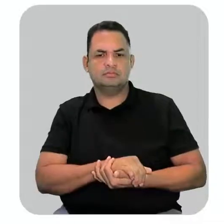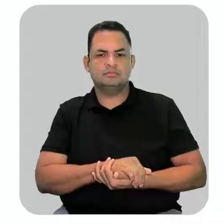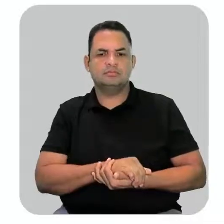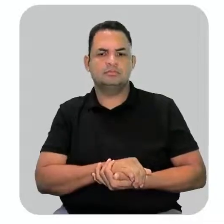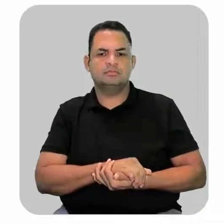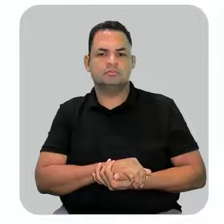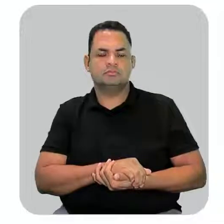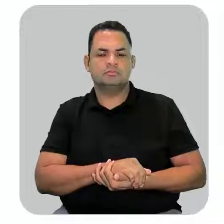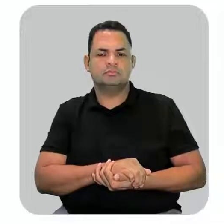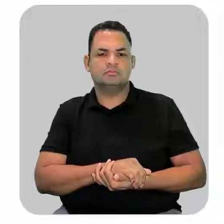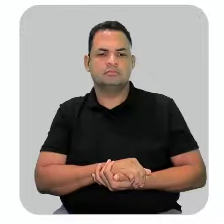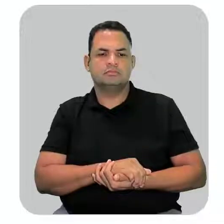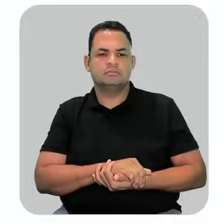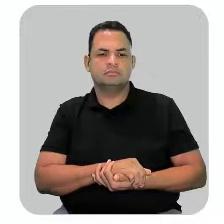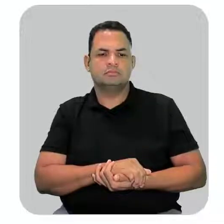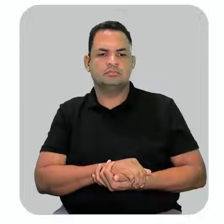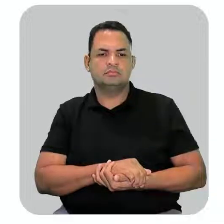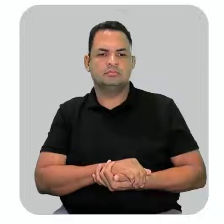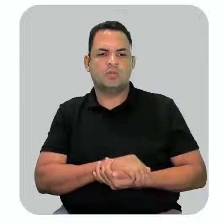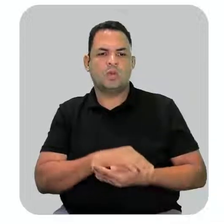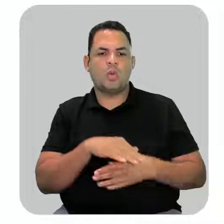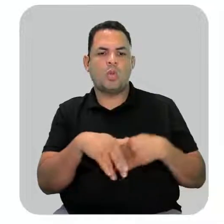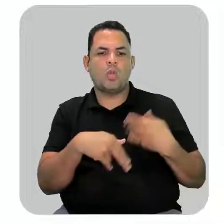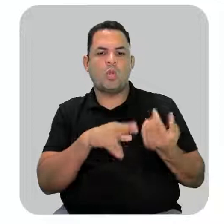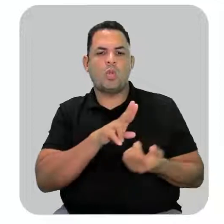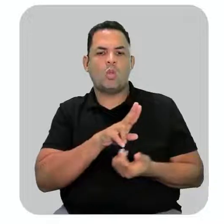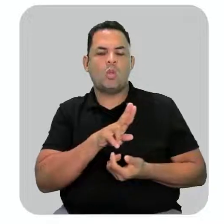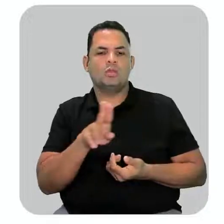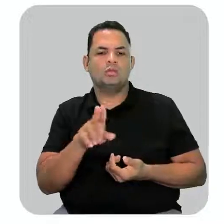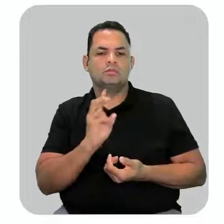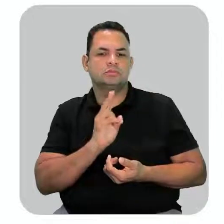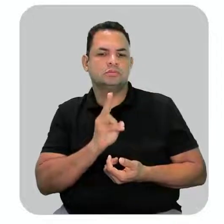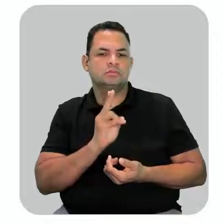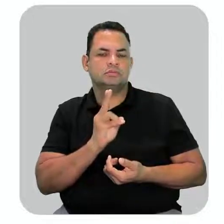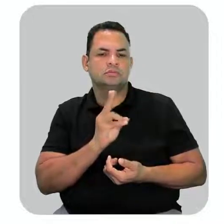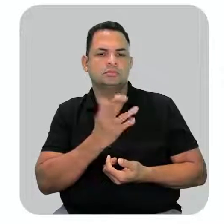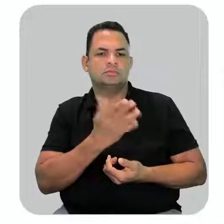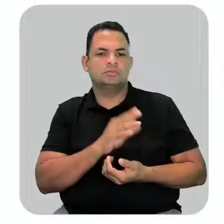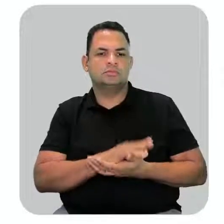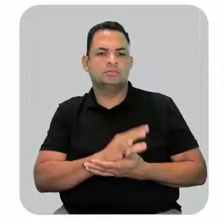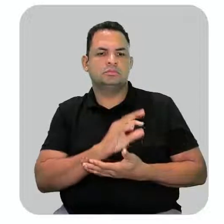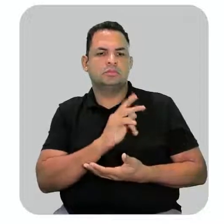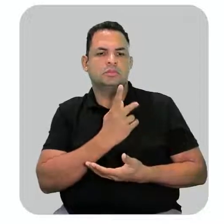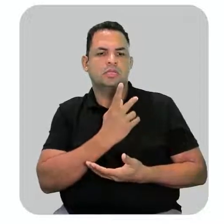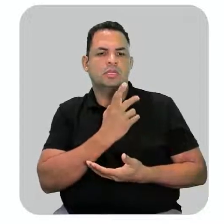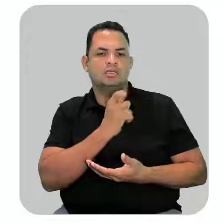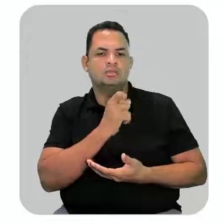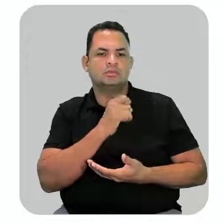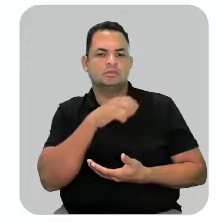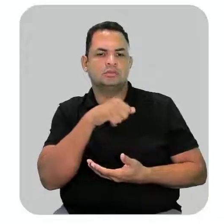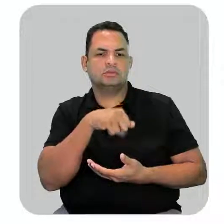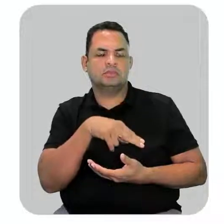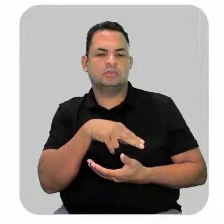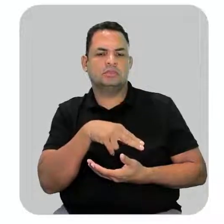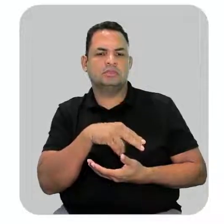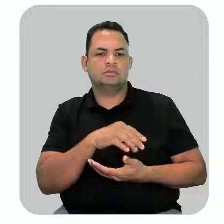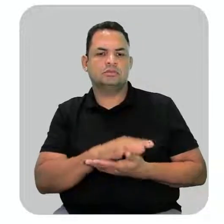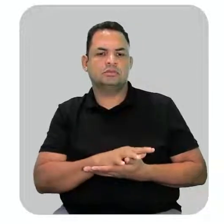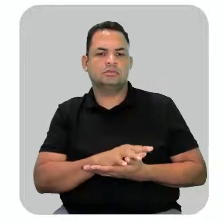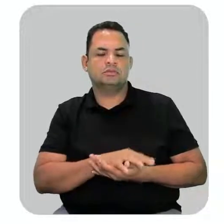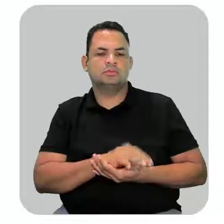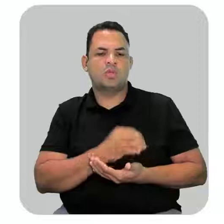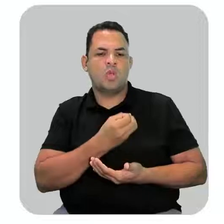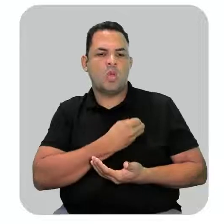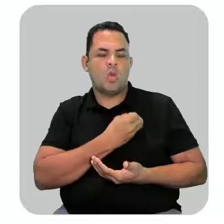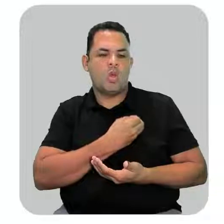Cinco, seis. E na hora de dar o nome, você vai continuar com o exan e aí vai dar o